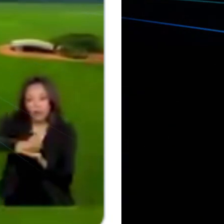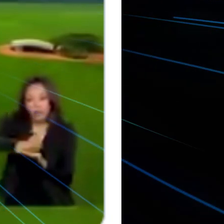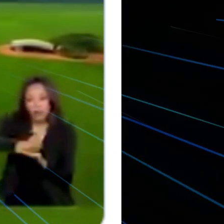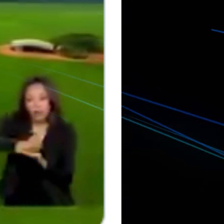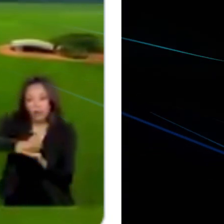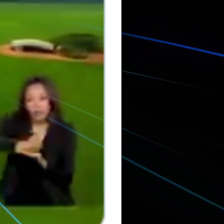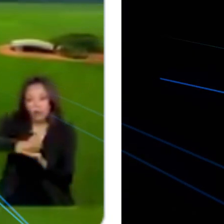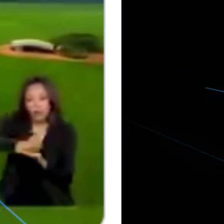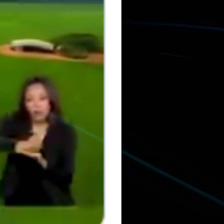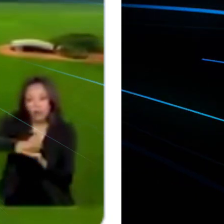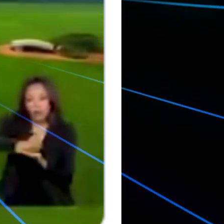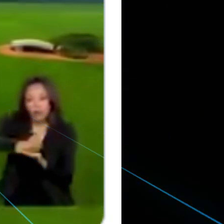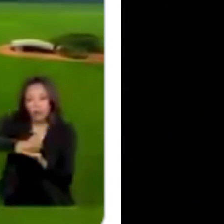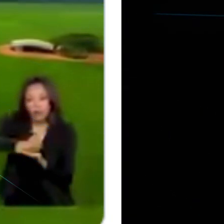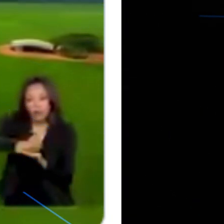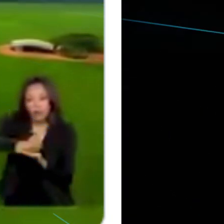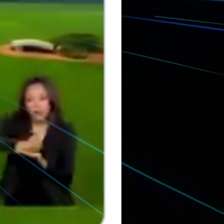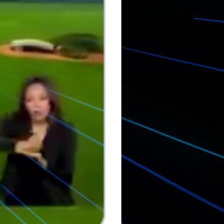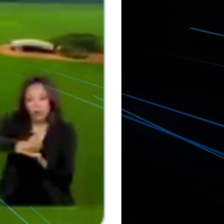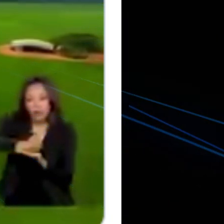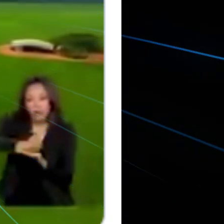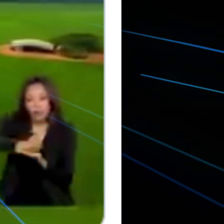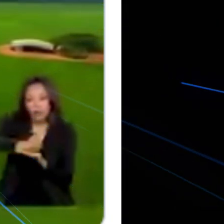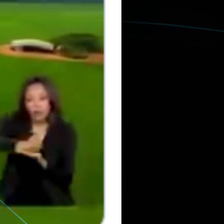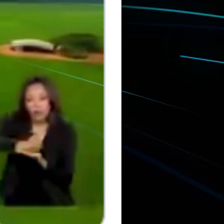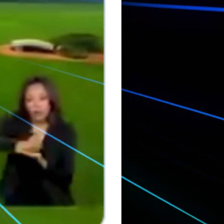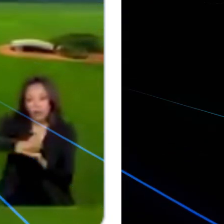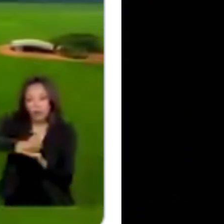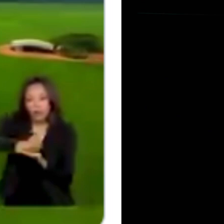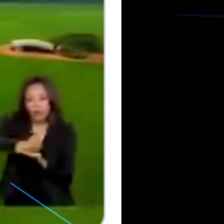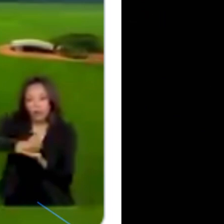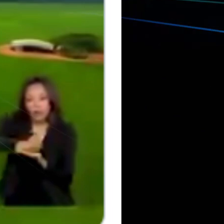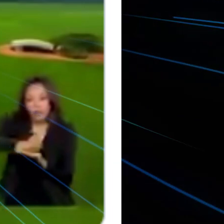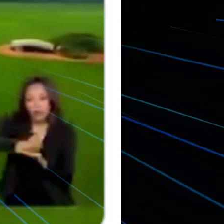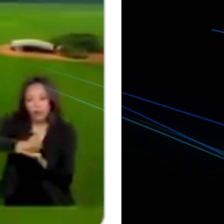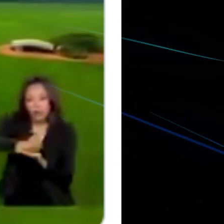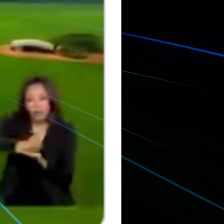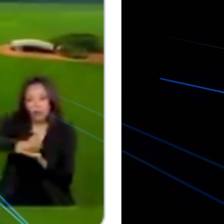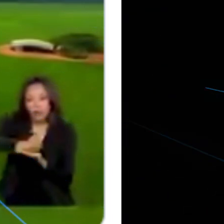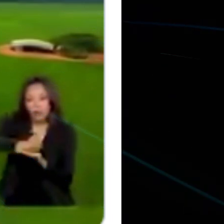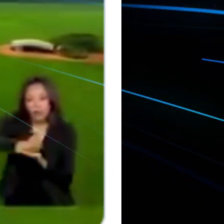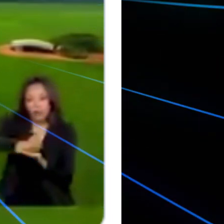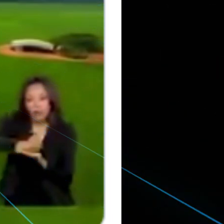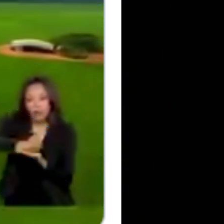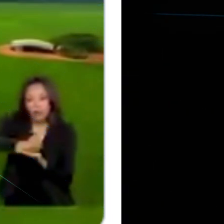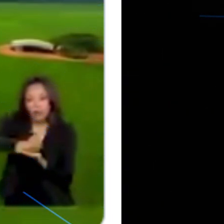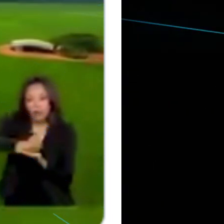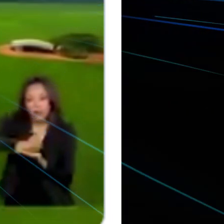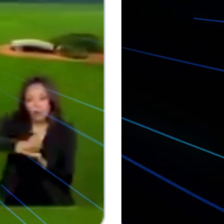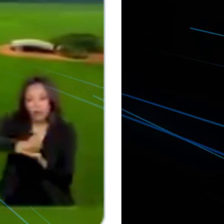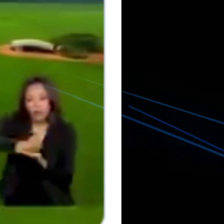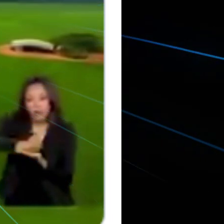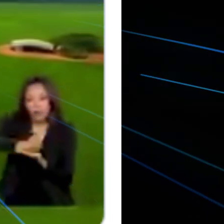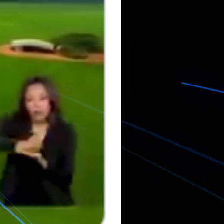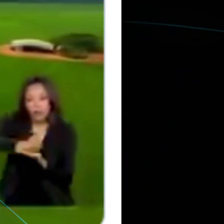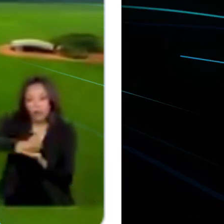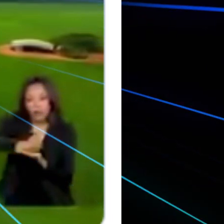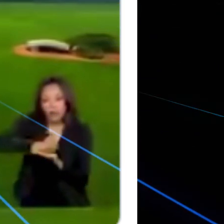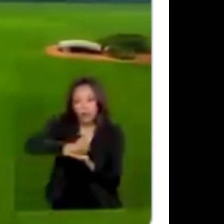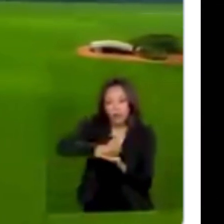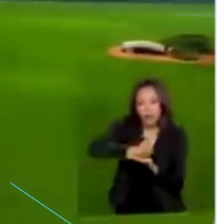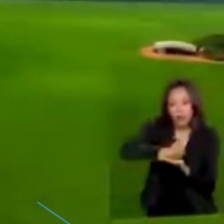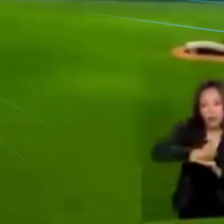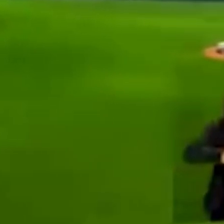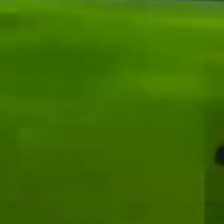ainda mais essa produção. Uma das apostas é a irrigação que permite que o produtor possa plantar e recolher o ano todo.